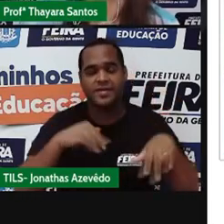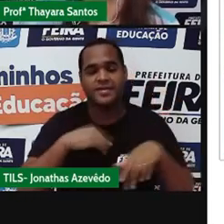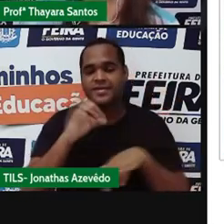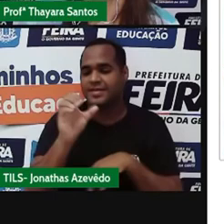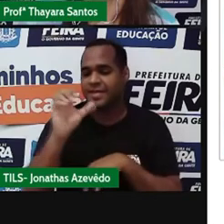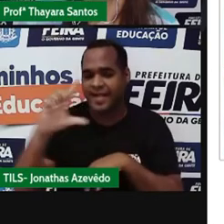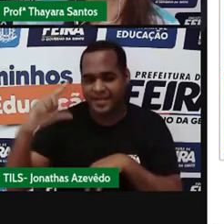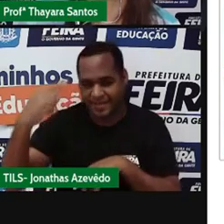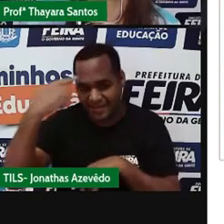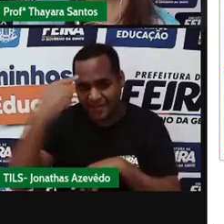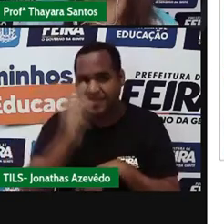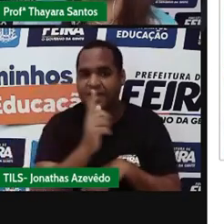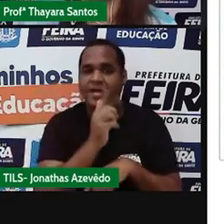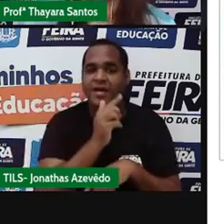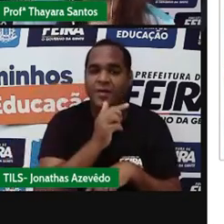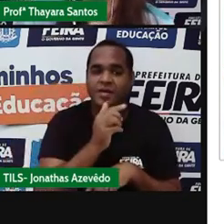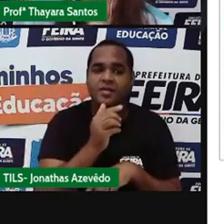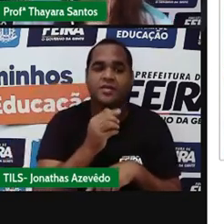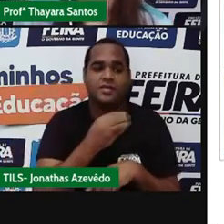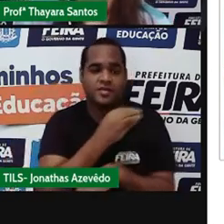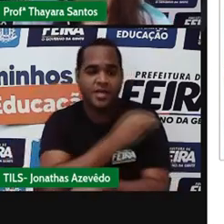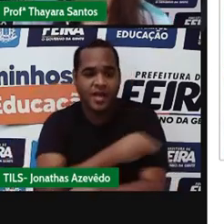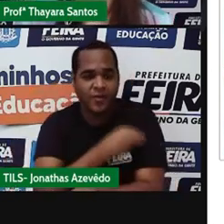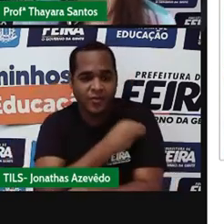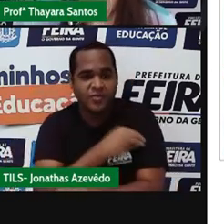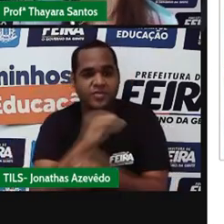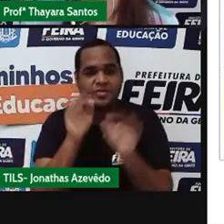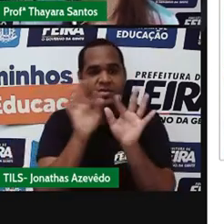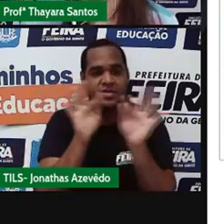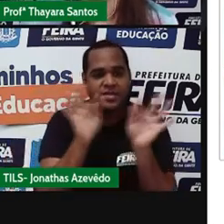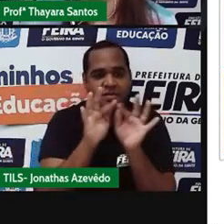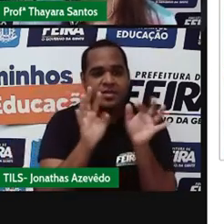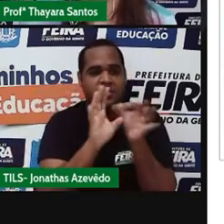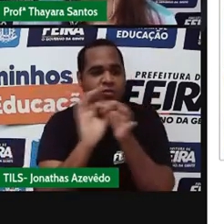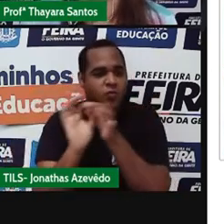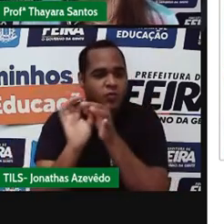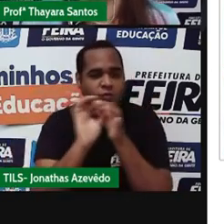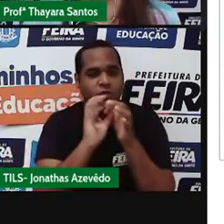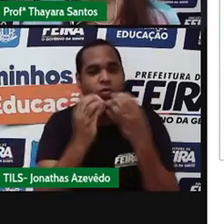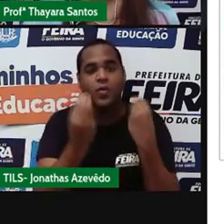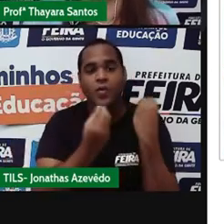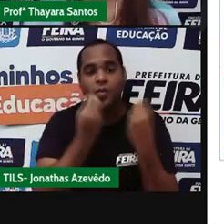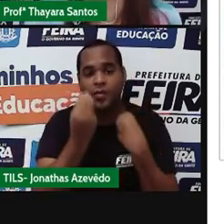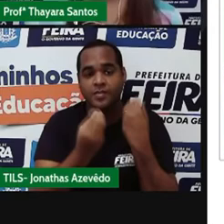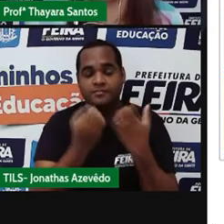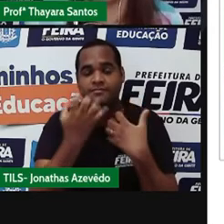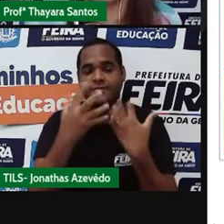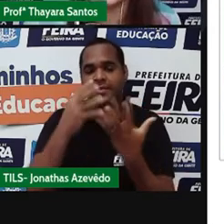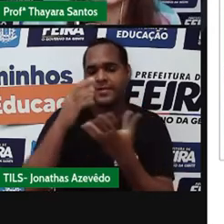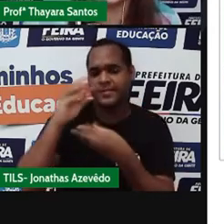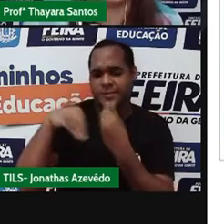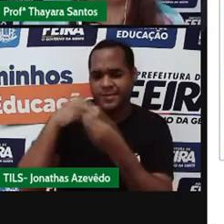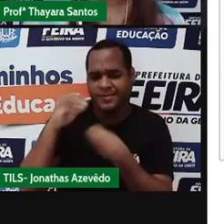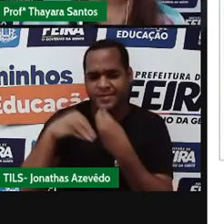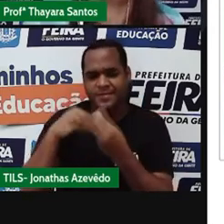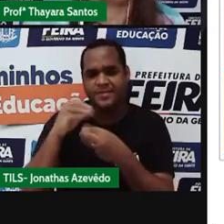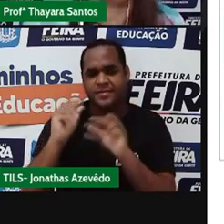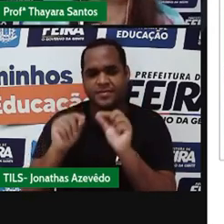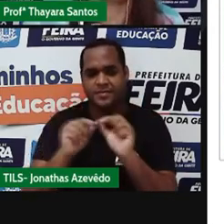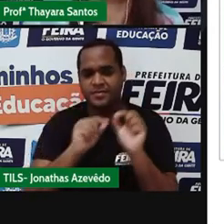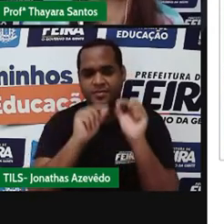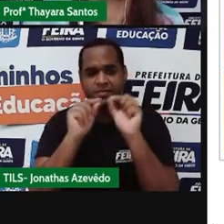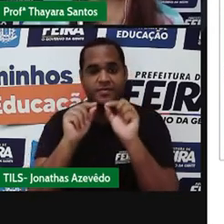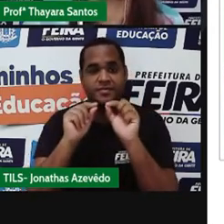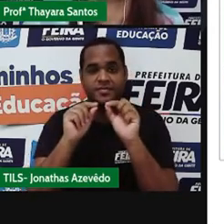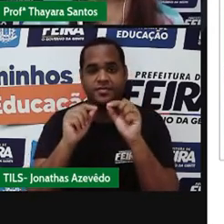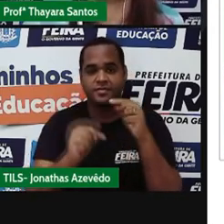Então aqui tem água mais álcool. Isso é uma substância simples, uma substância composta, uma mistura homogênea ou uma mistura heterogênea. Então aqui